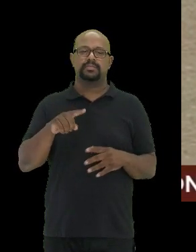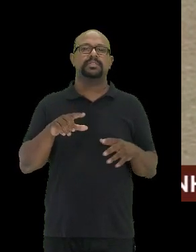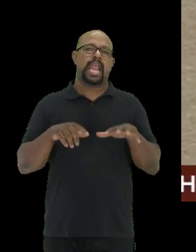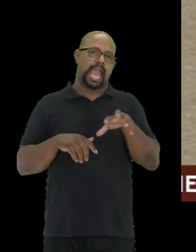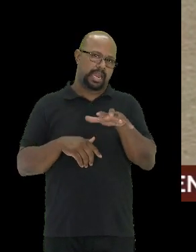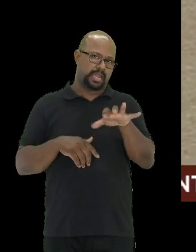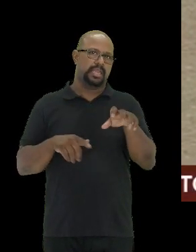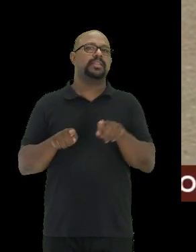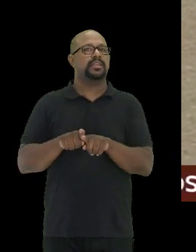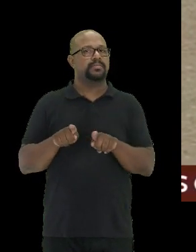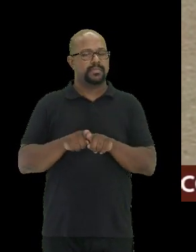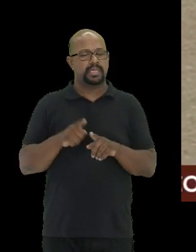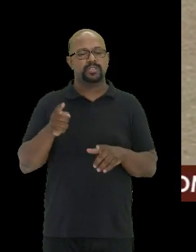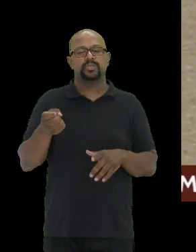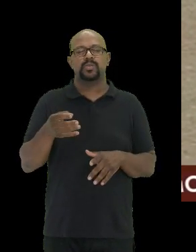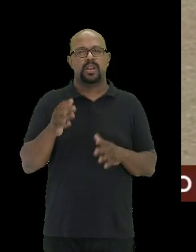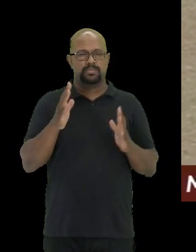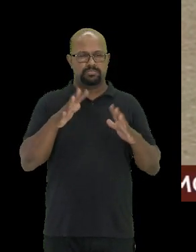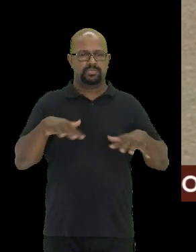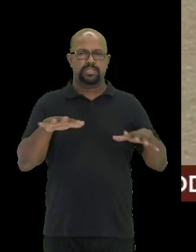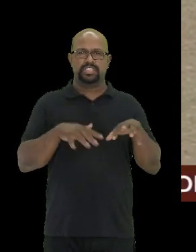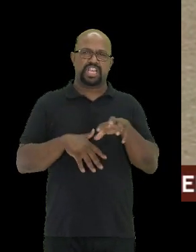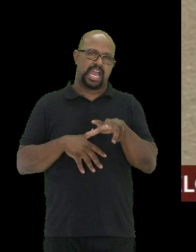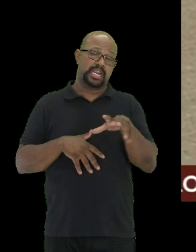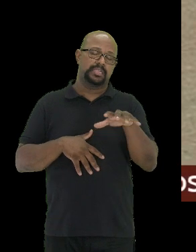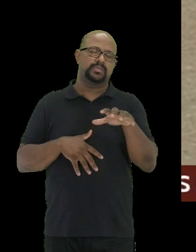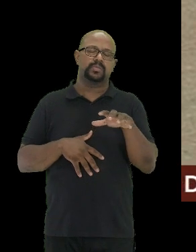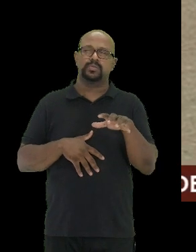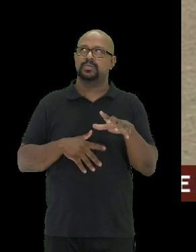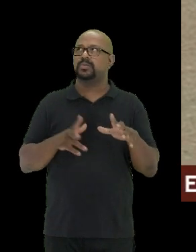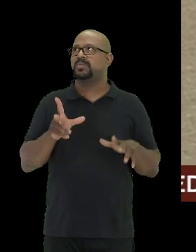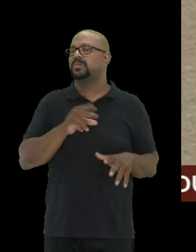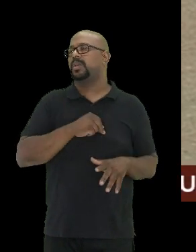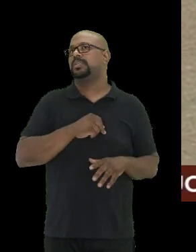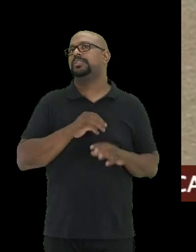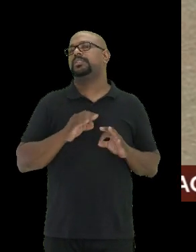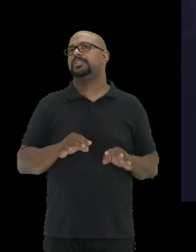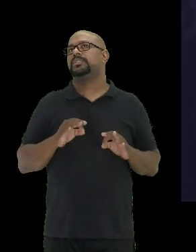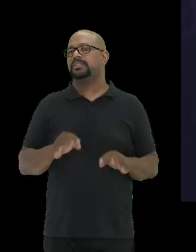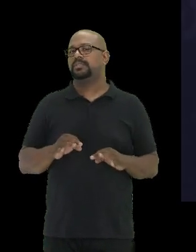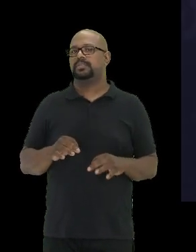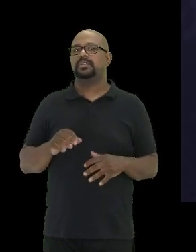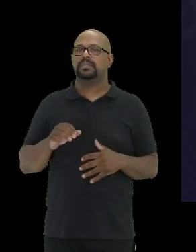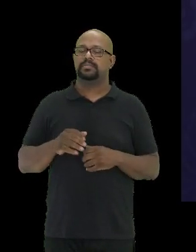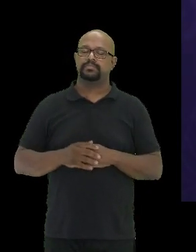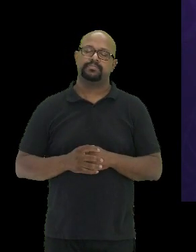aranhas também, os nossos recintos de aranhas são absolutamente fantásticos, de alfíbios também.